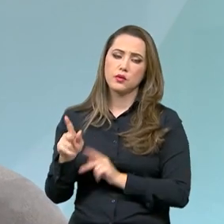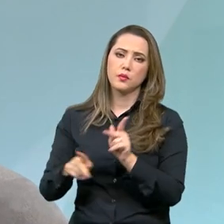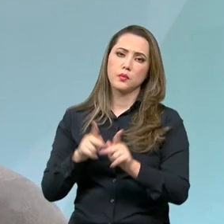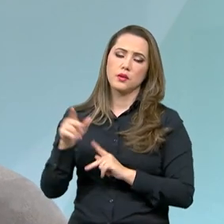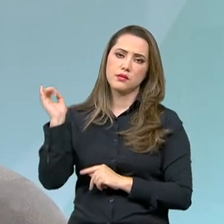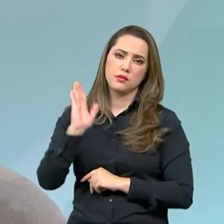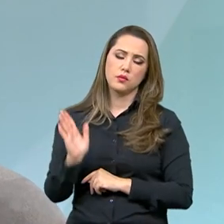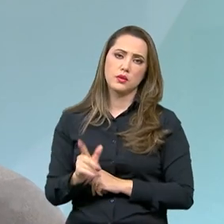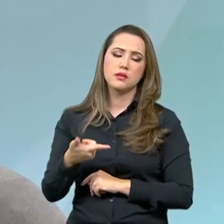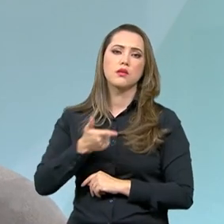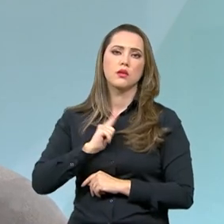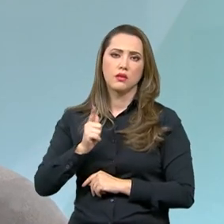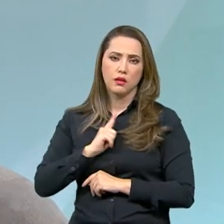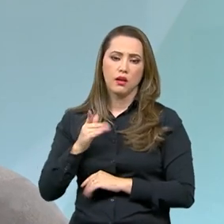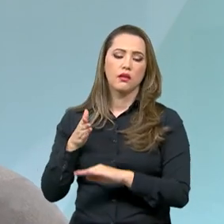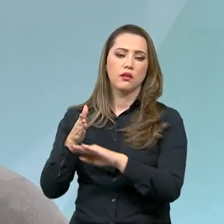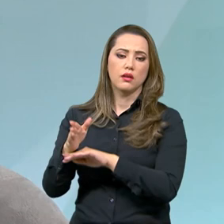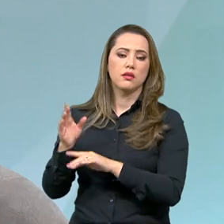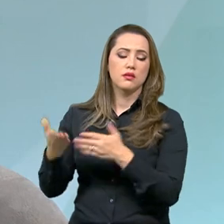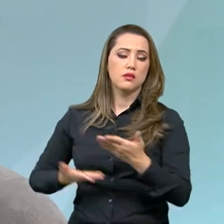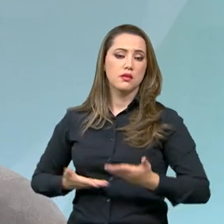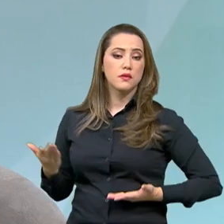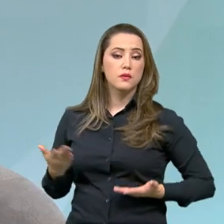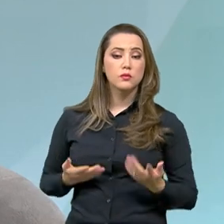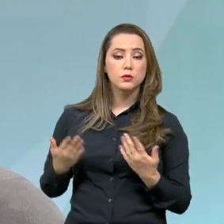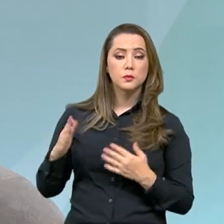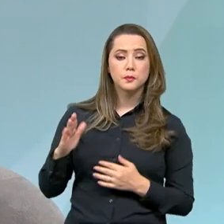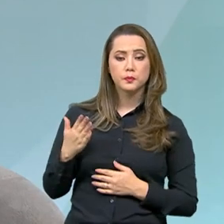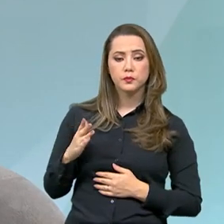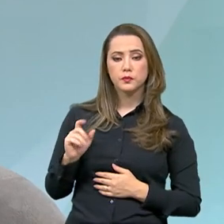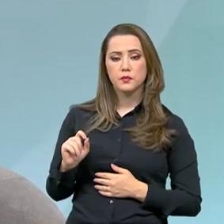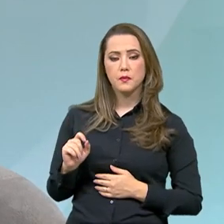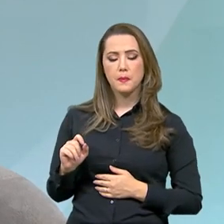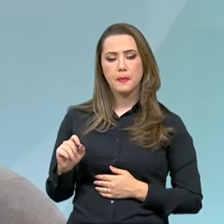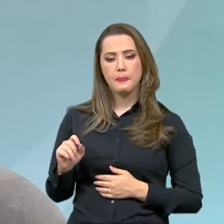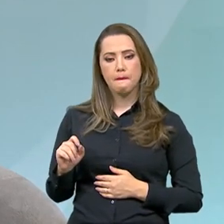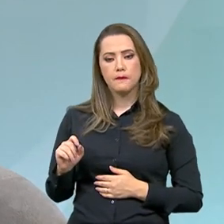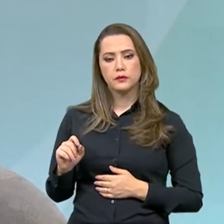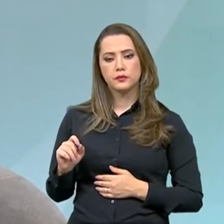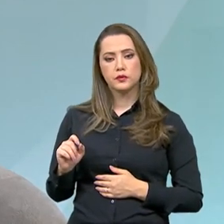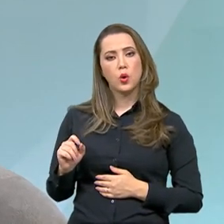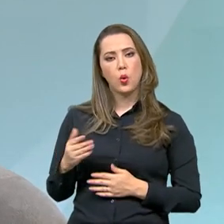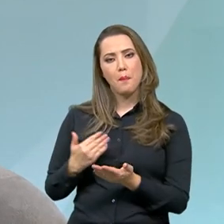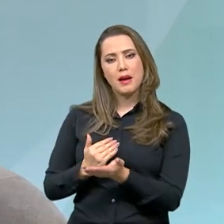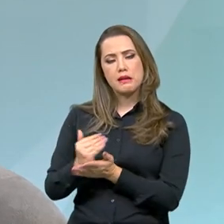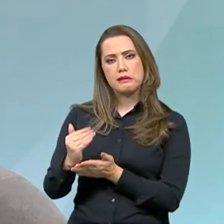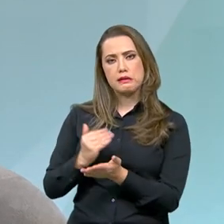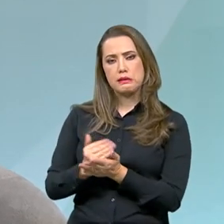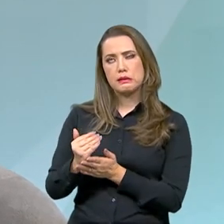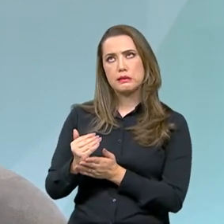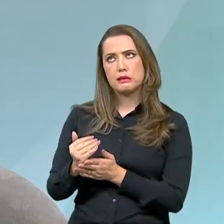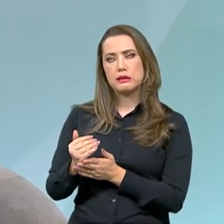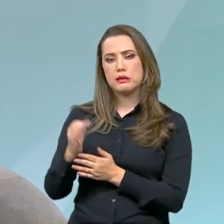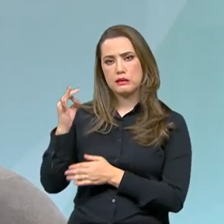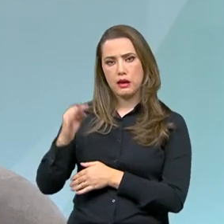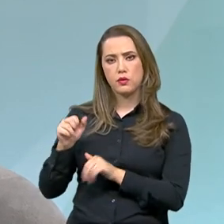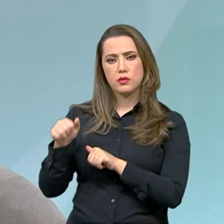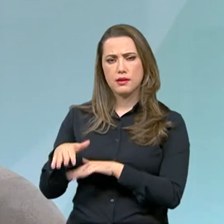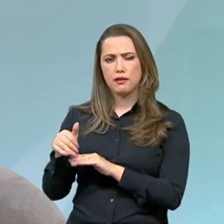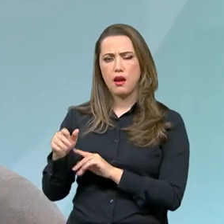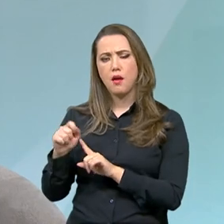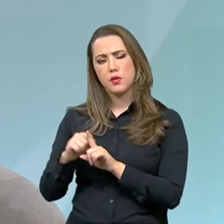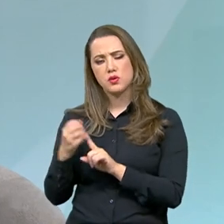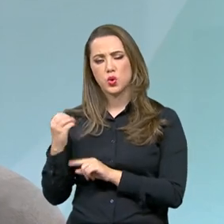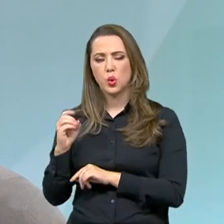ter acesso a esse serviço. Ele deve estar em pleno funcionamento em meados de setembro, outubro.